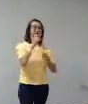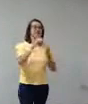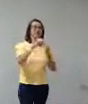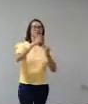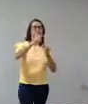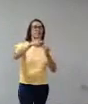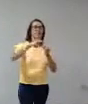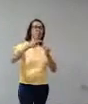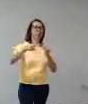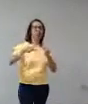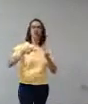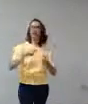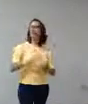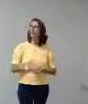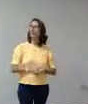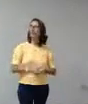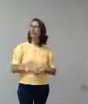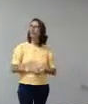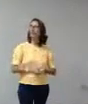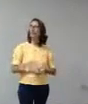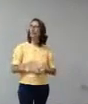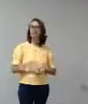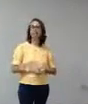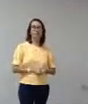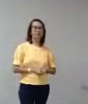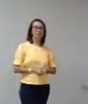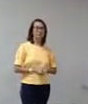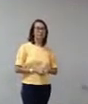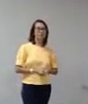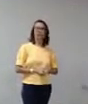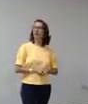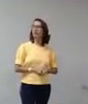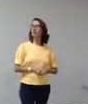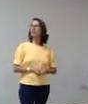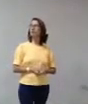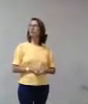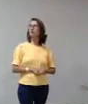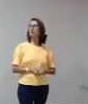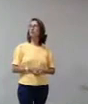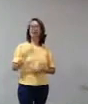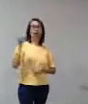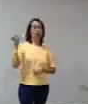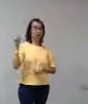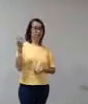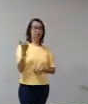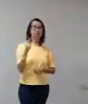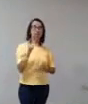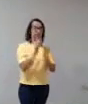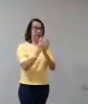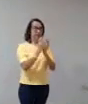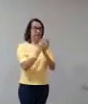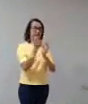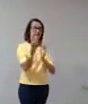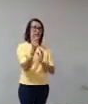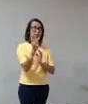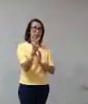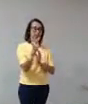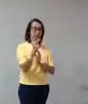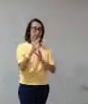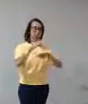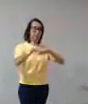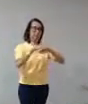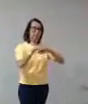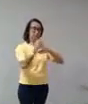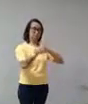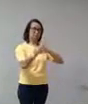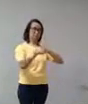para eu levar. Essa não tem a imagem do cérebro, porque a própria obra dele